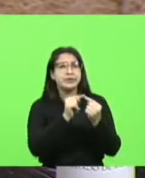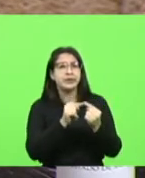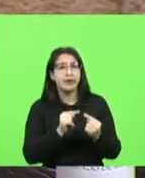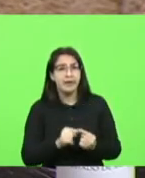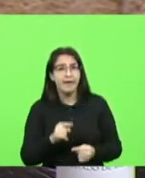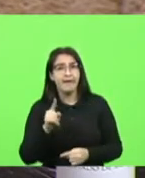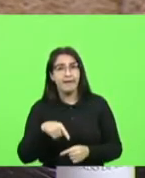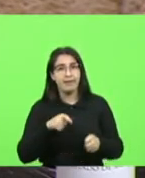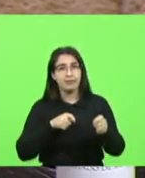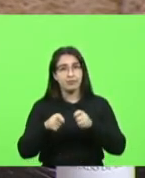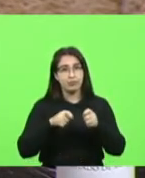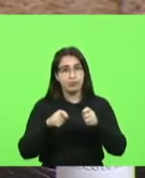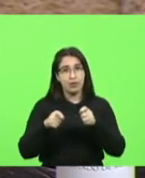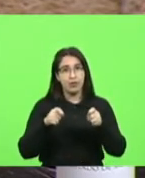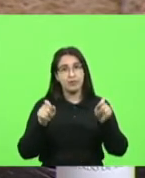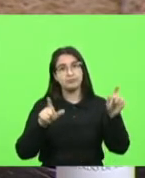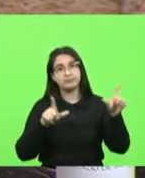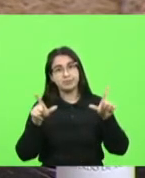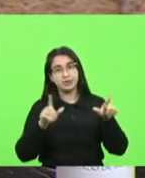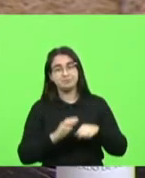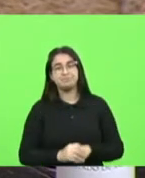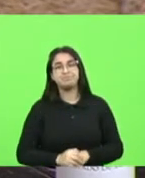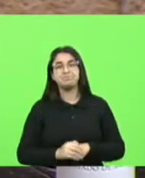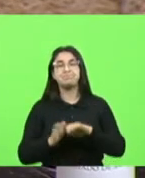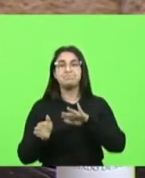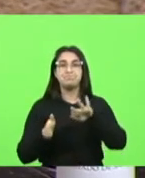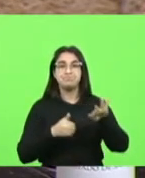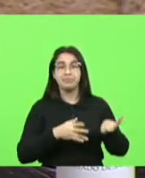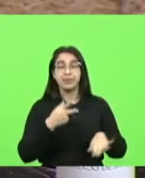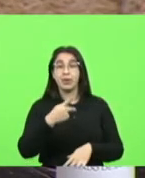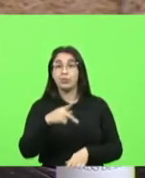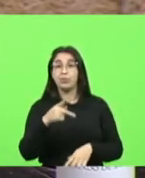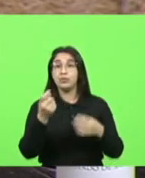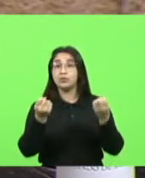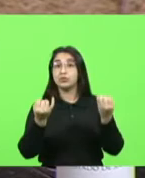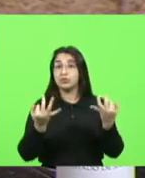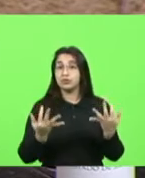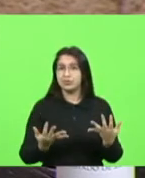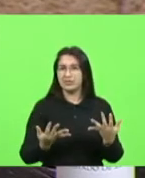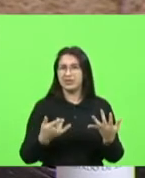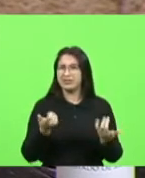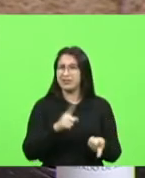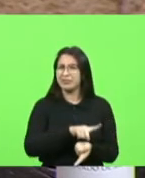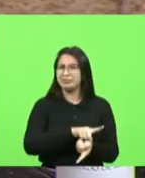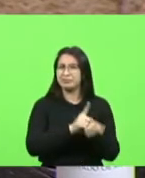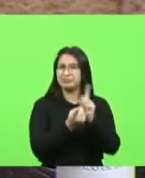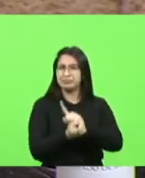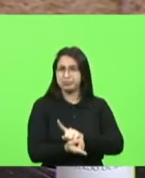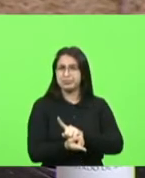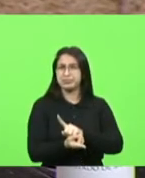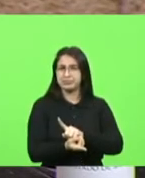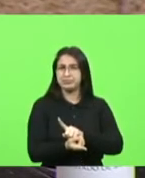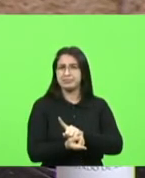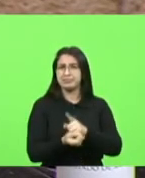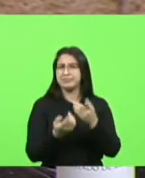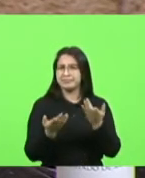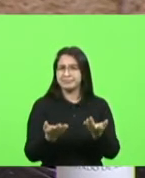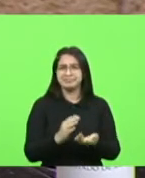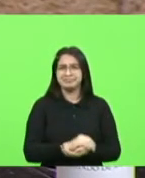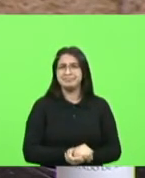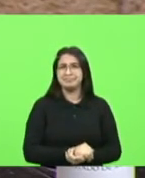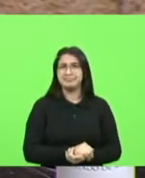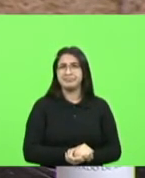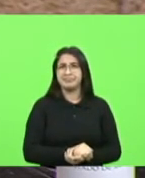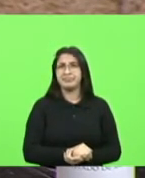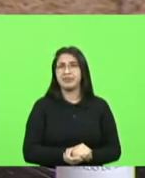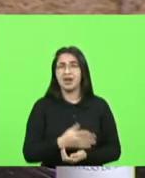mídia vamos adiante o professor diz também o seguinte olha a inversão dos nossos professores doutrinadores eu gosto de dizer